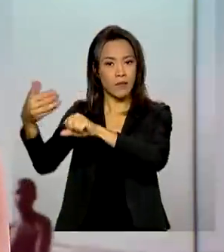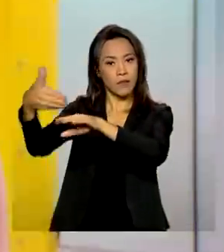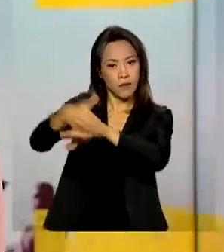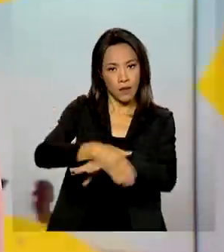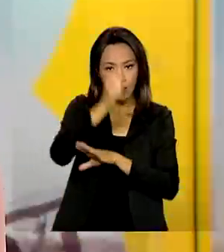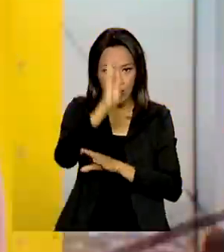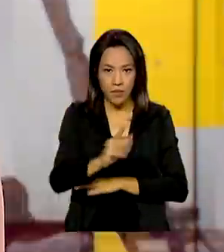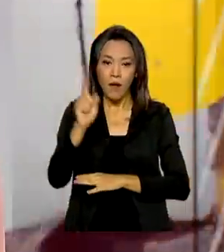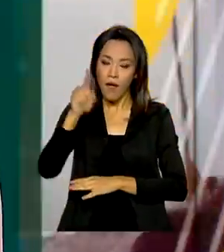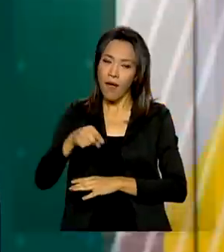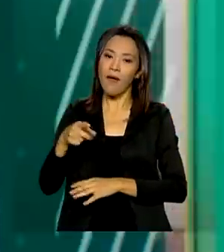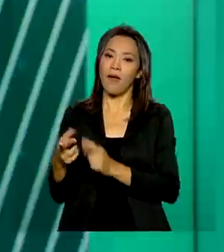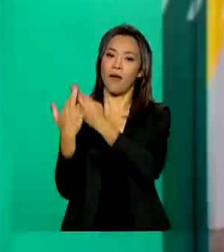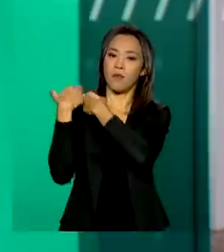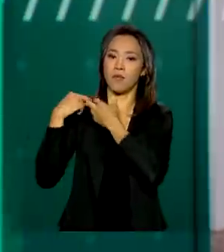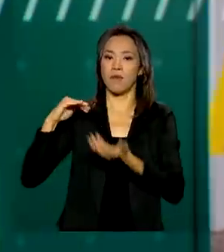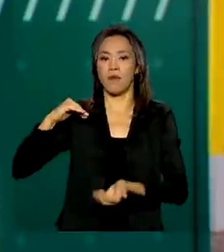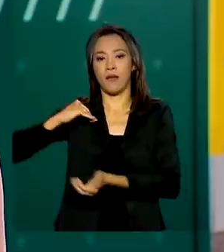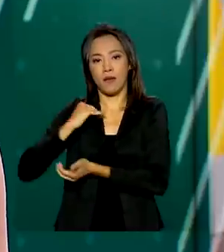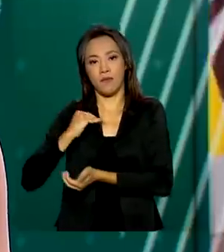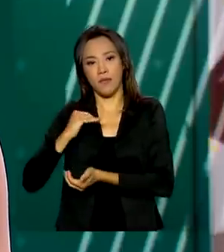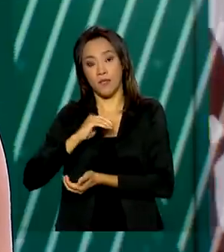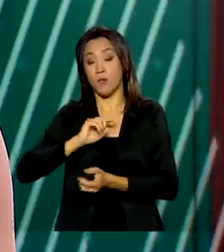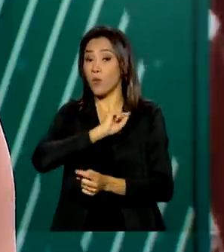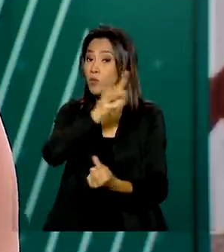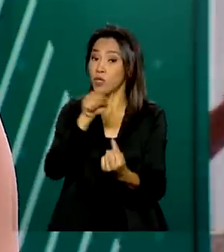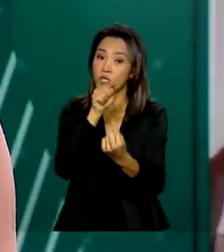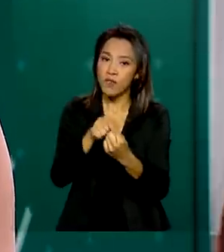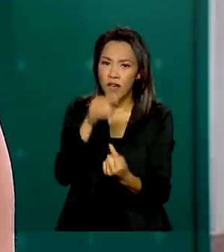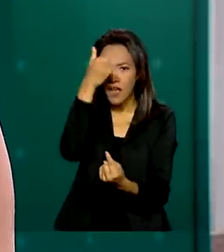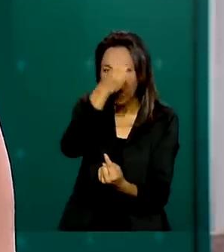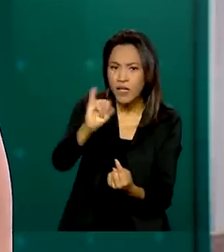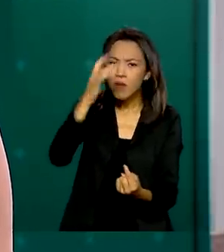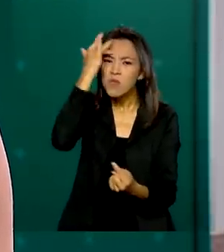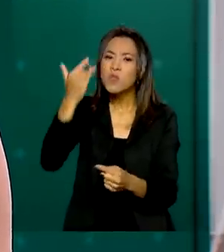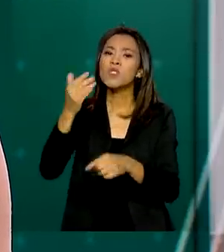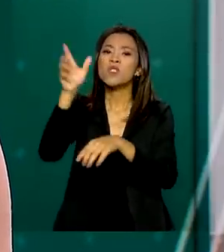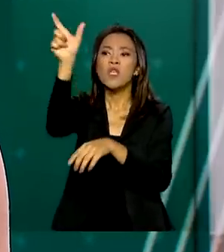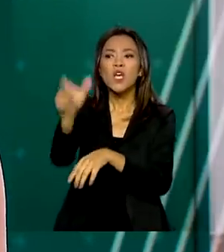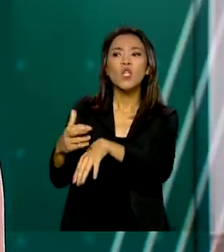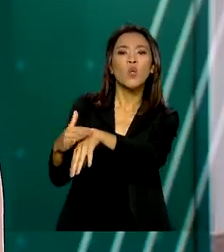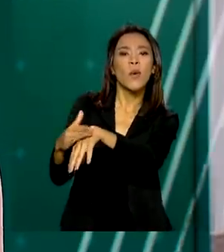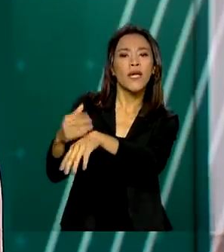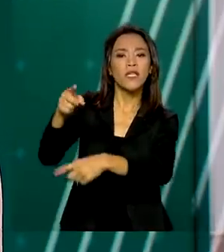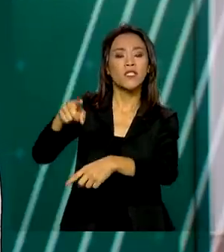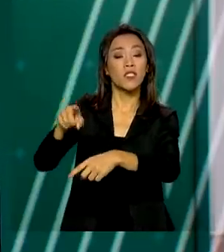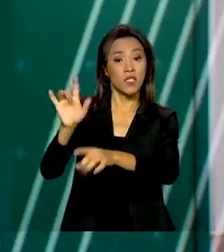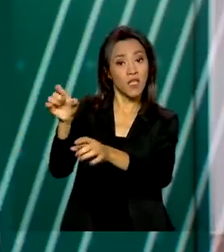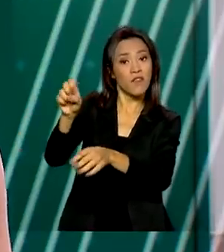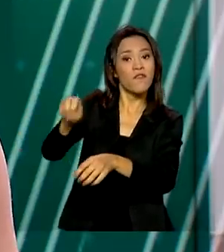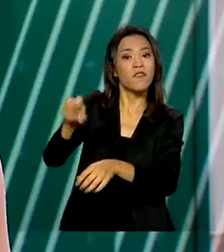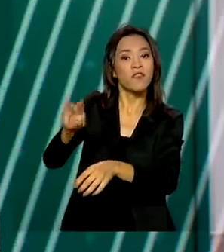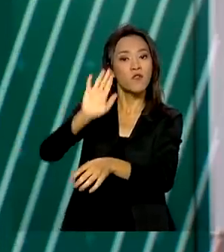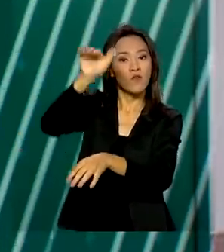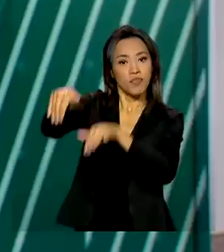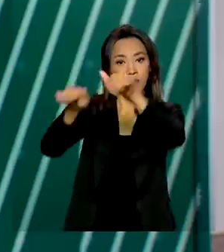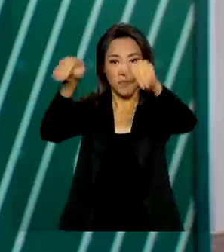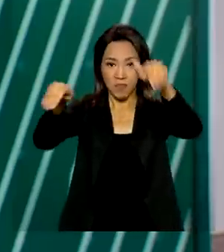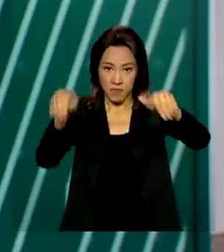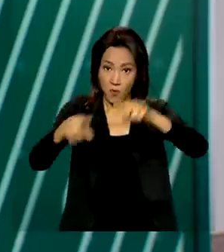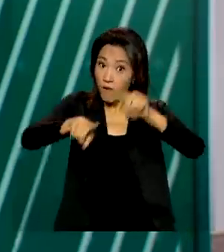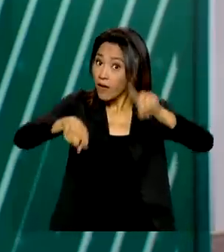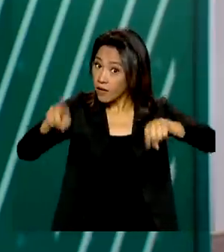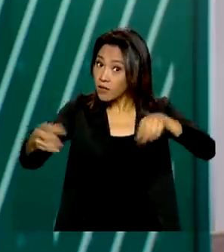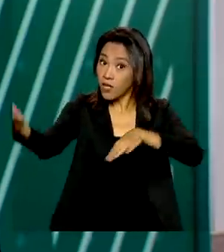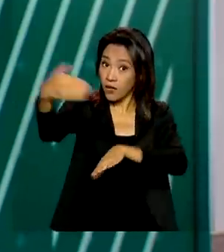Nacional de Vigilância Sanitária. O objetivo é impedir a entrada de pessoas contaminadas por variantes do novo coronavírus aqui no país. Entre as